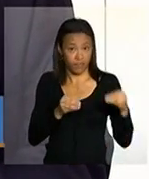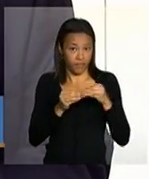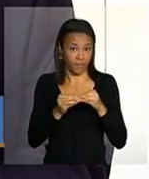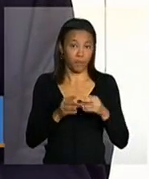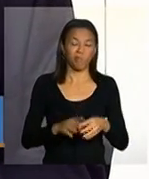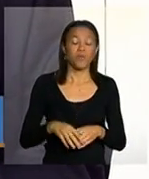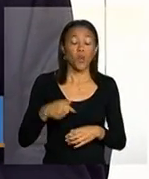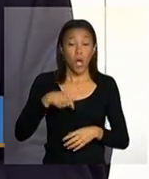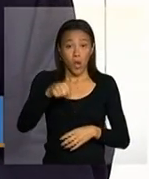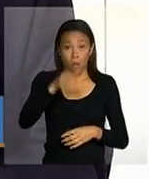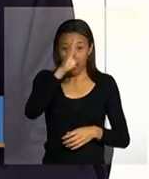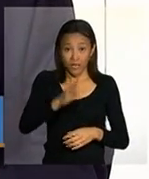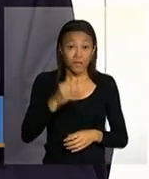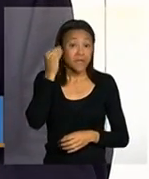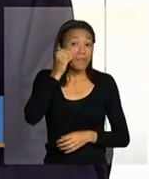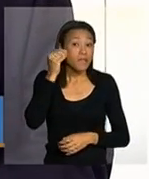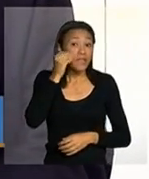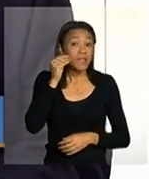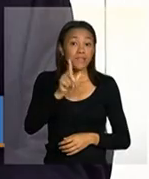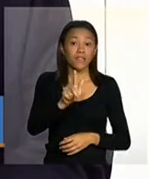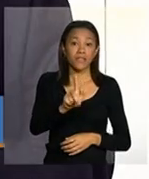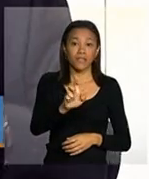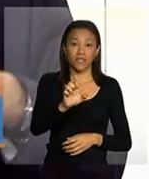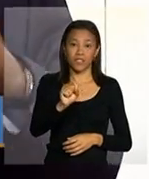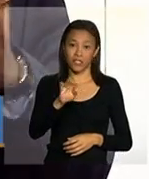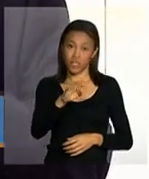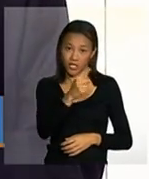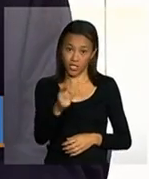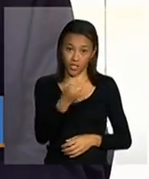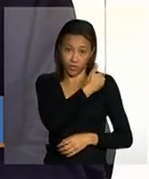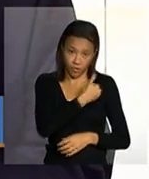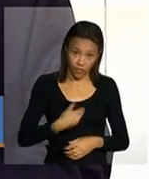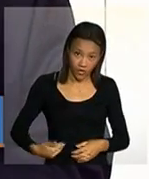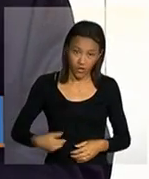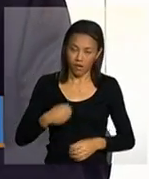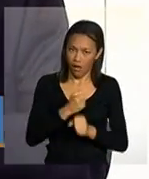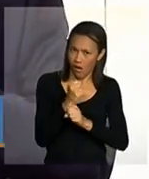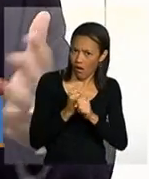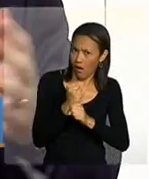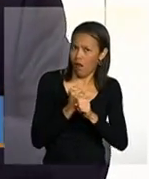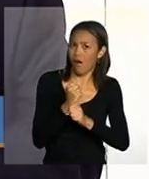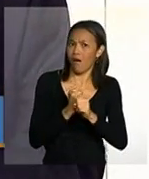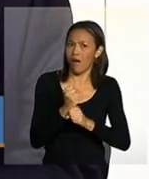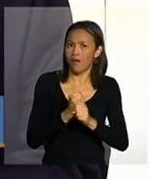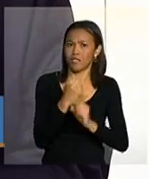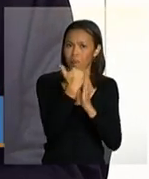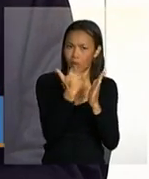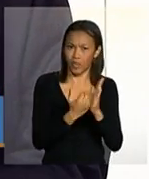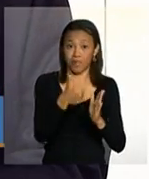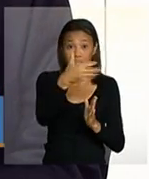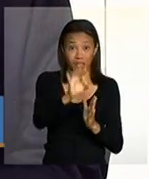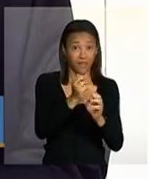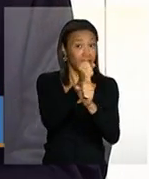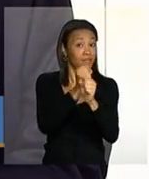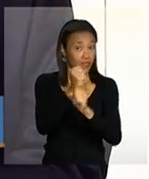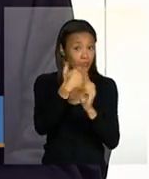Brasil a experiência de gestão pública que nós temos nesses anos todos de Bolsa Família que são 10 anos de Bolsa Família é uma grande